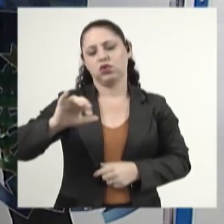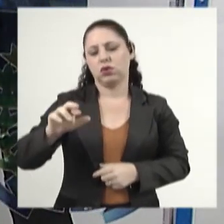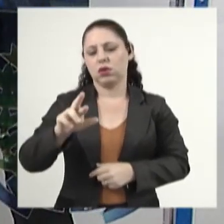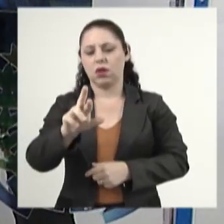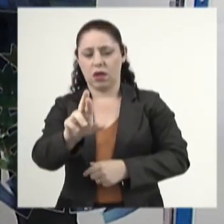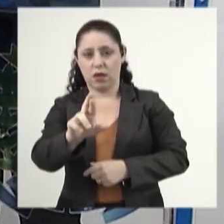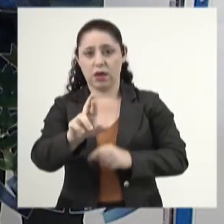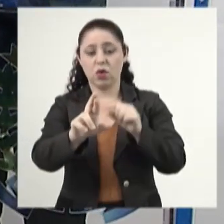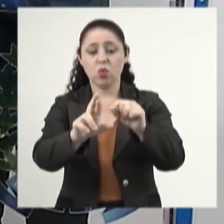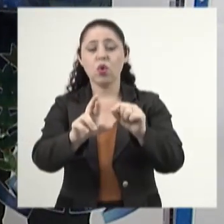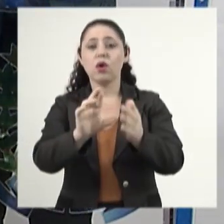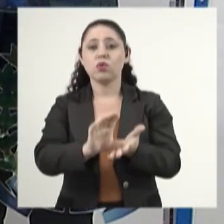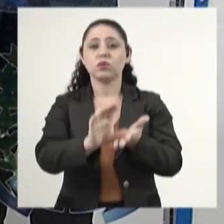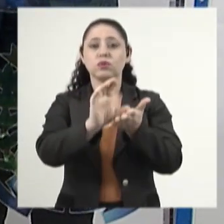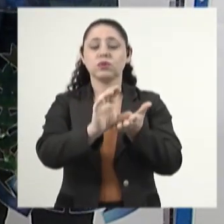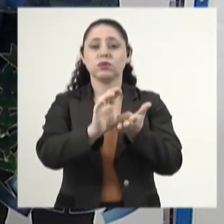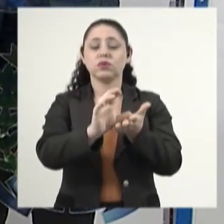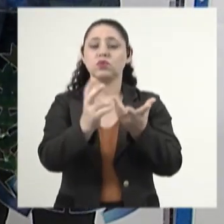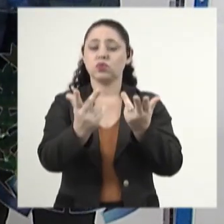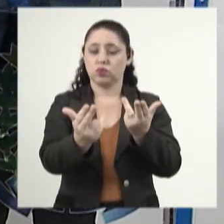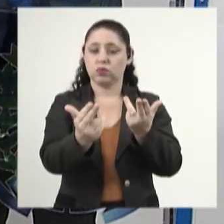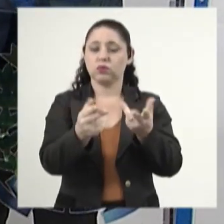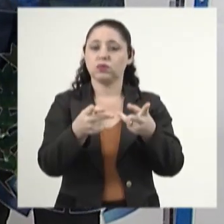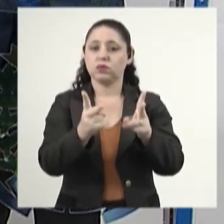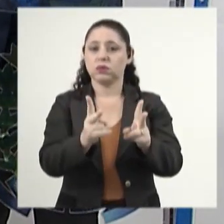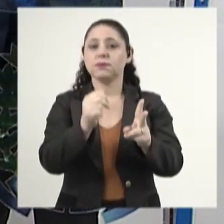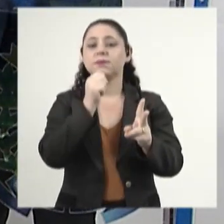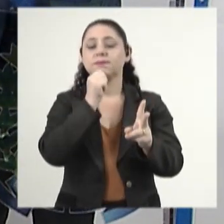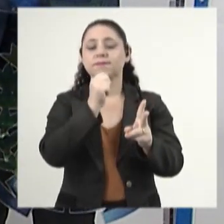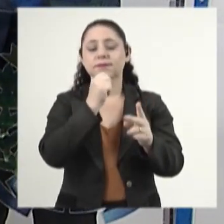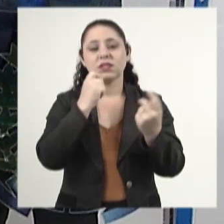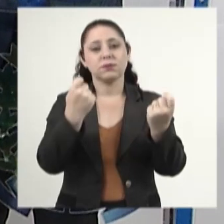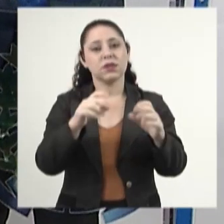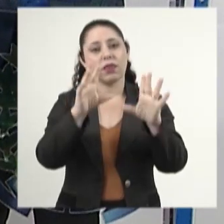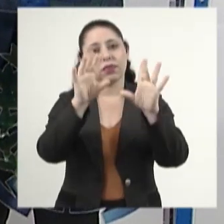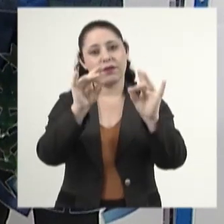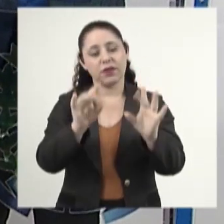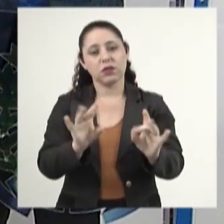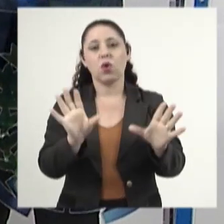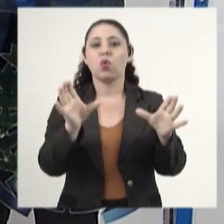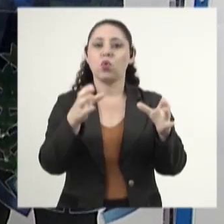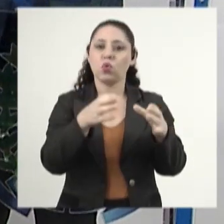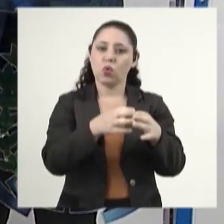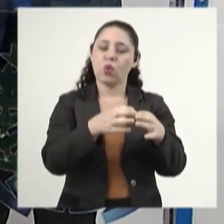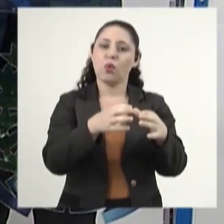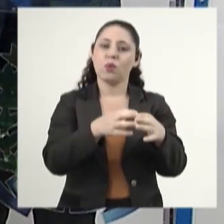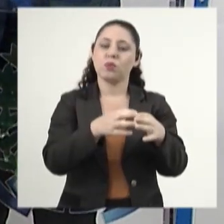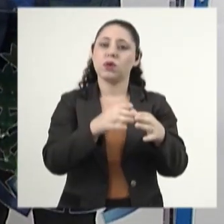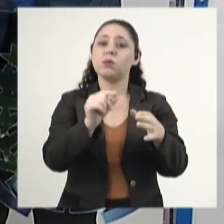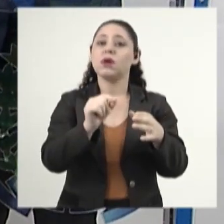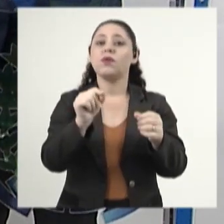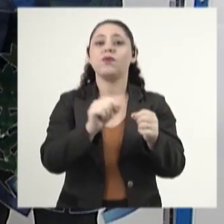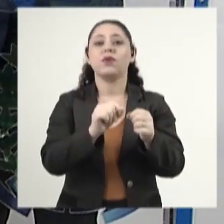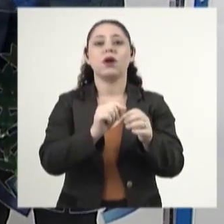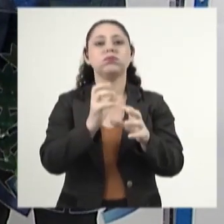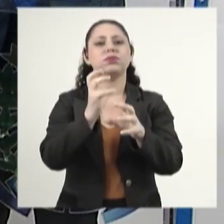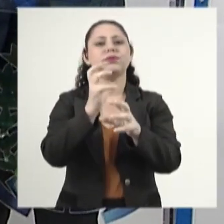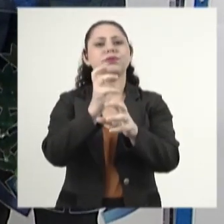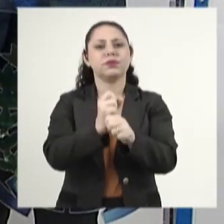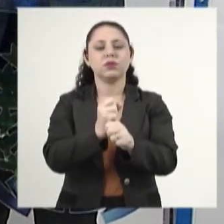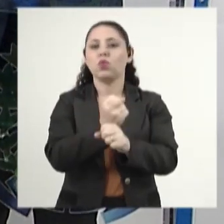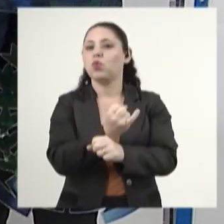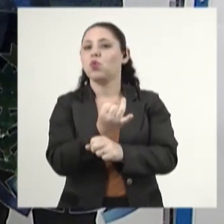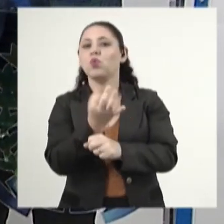todas as outras comissões aqui da casa, elas ainda precisam da definição dos blocos e bancadas para que seja feito o cálculo